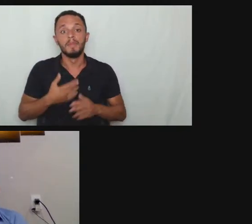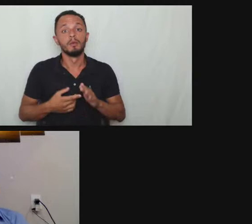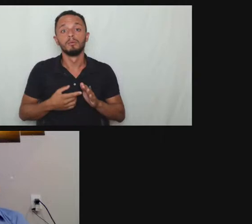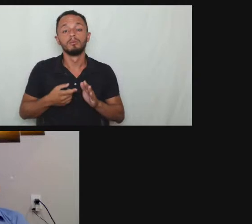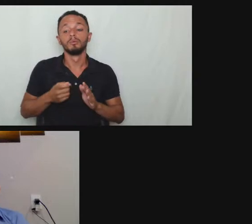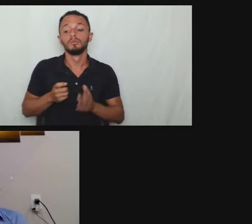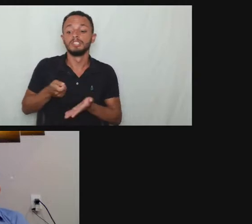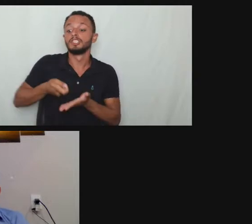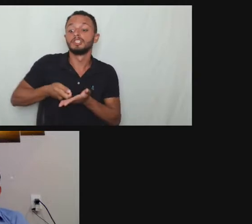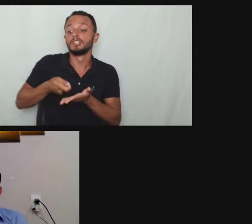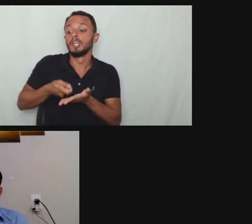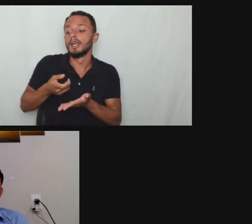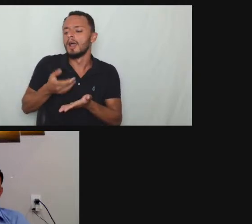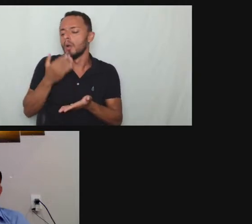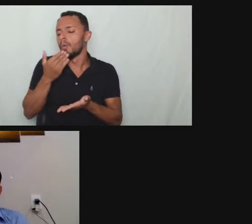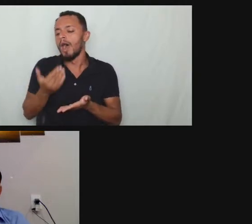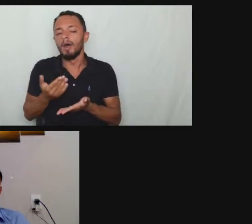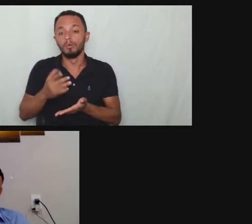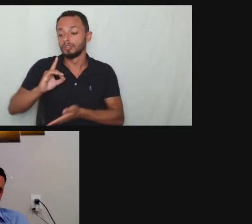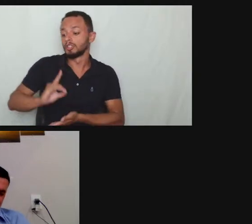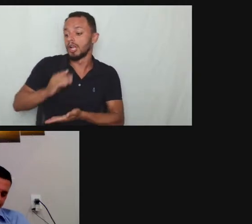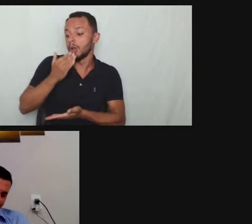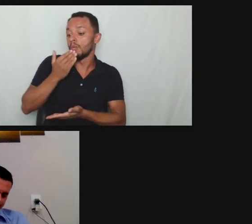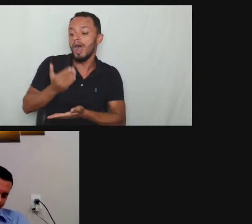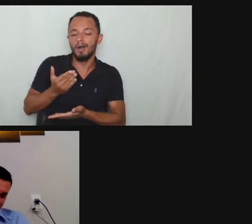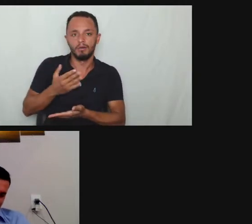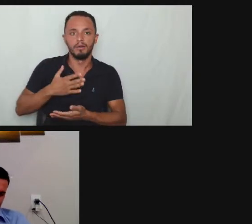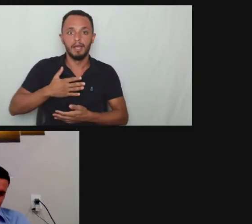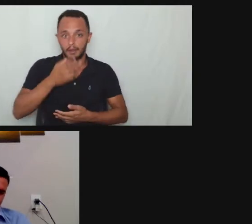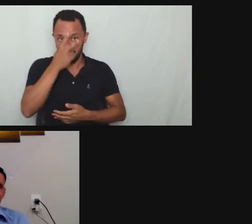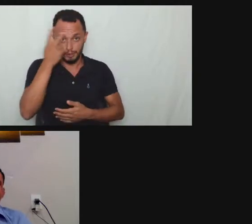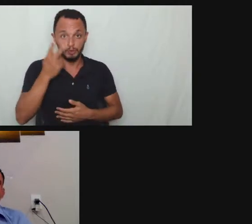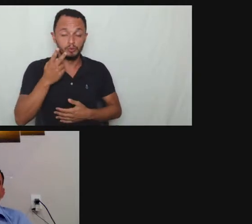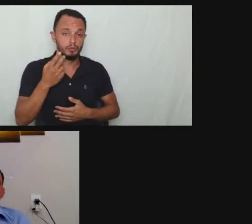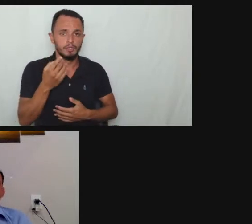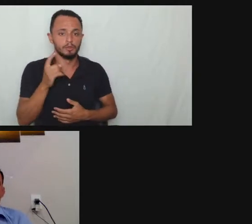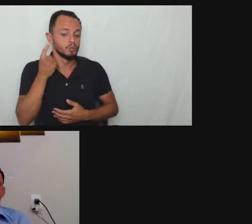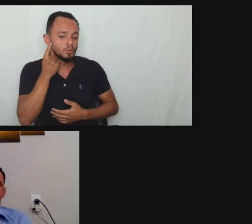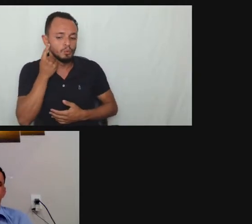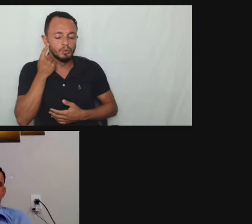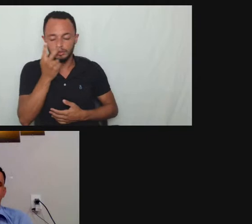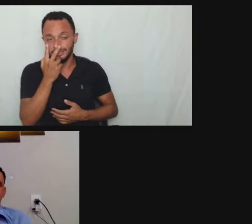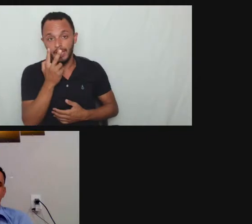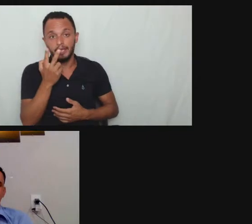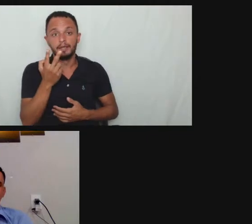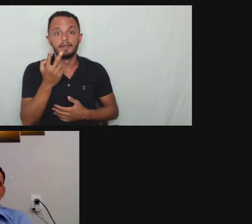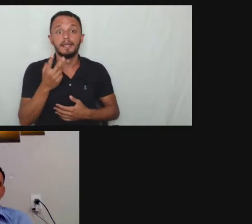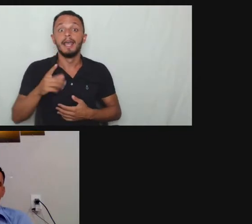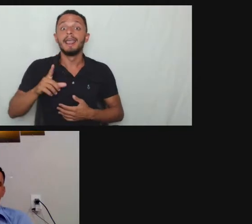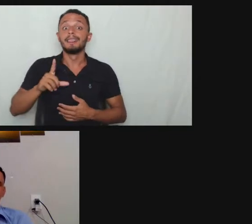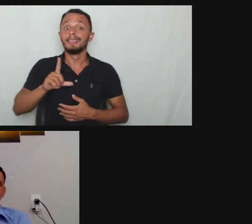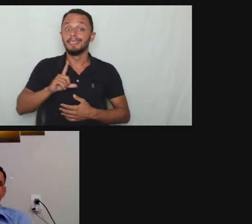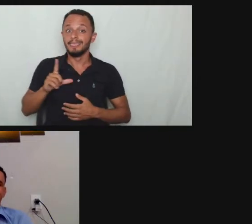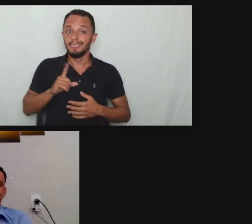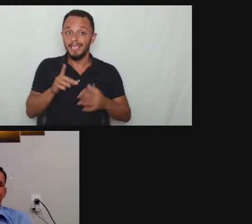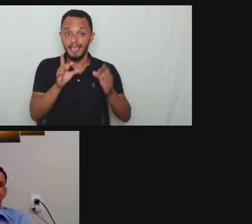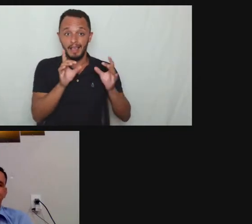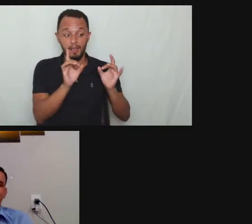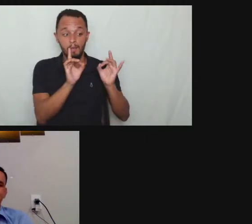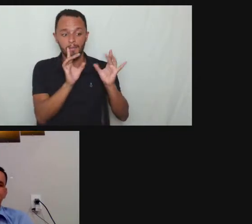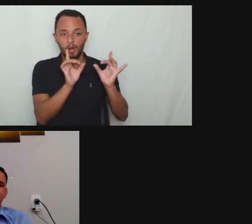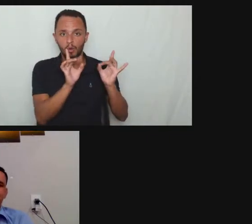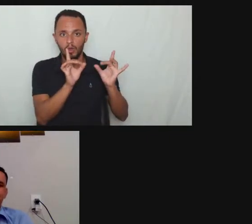todos os direitos de qualquer outro cidadão mas ela tem prerrogativas ela tem direitos específicos